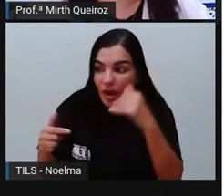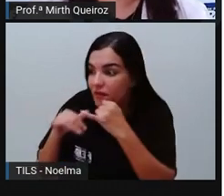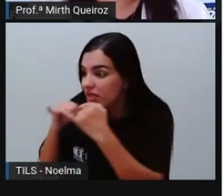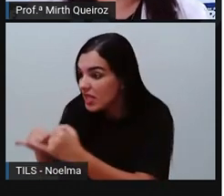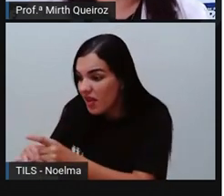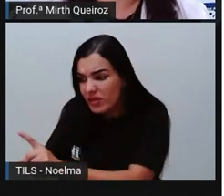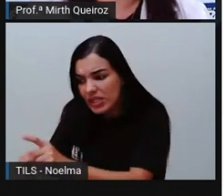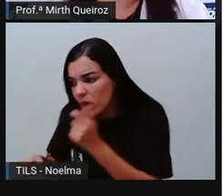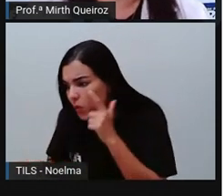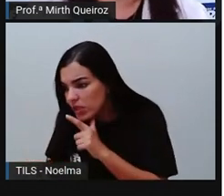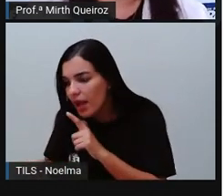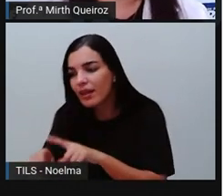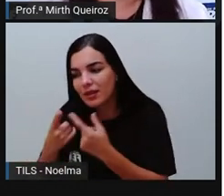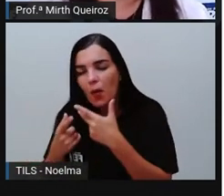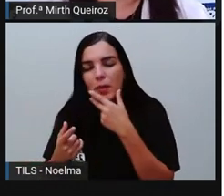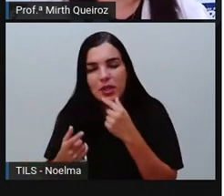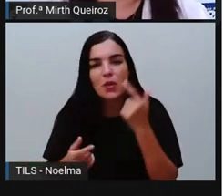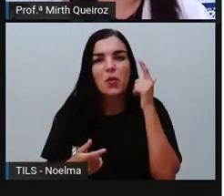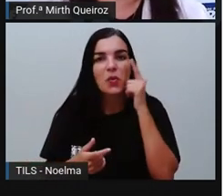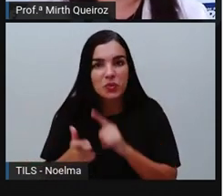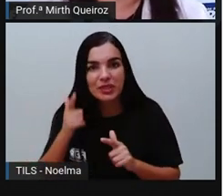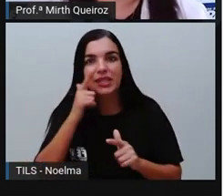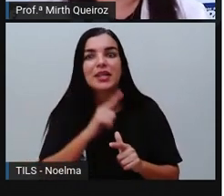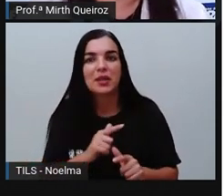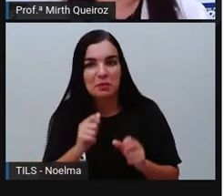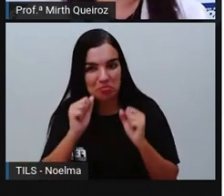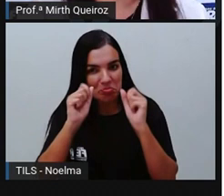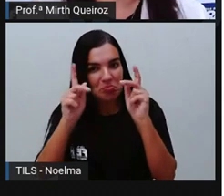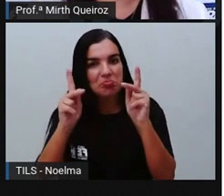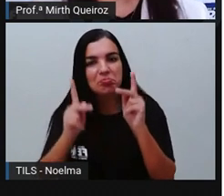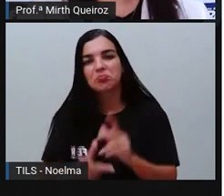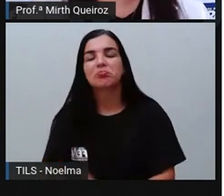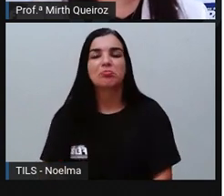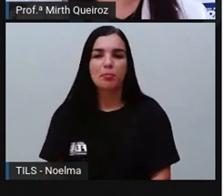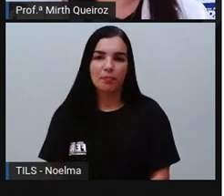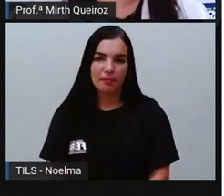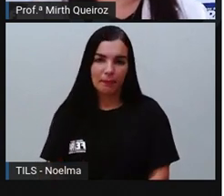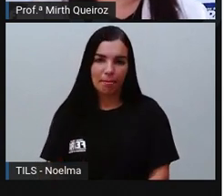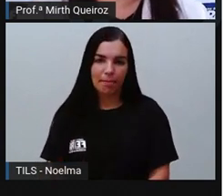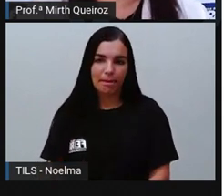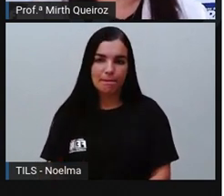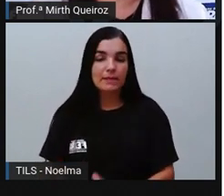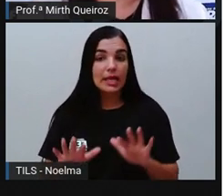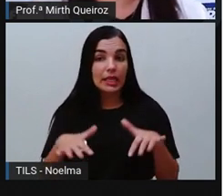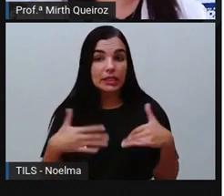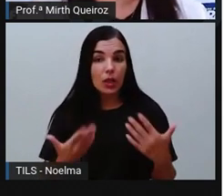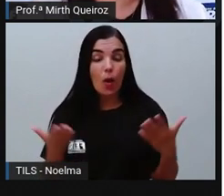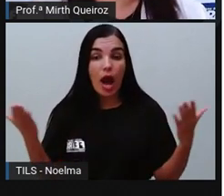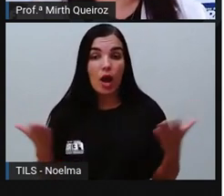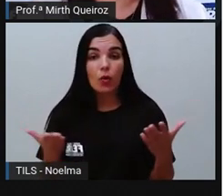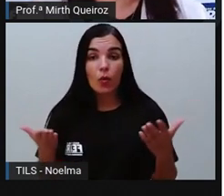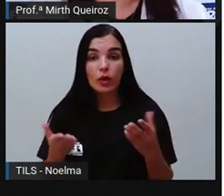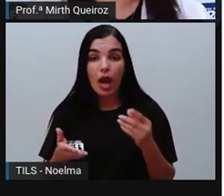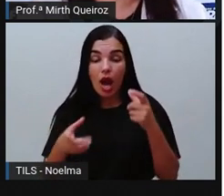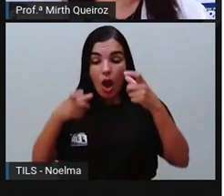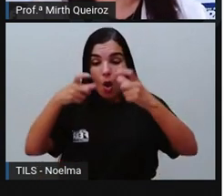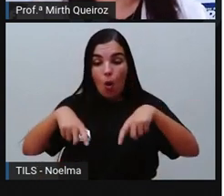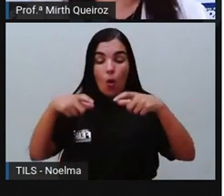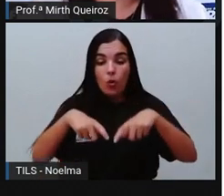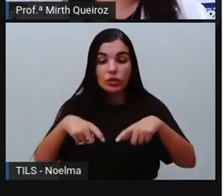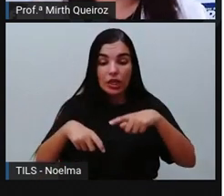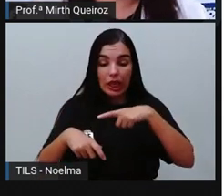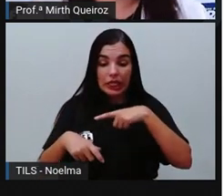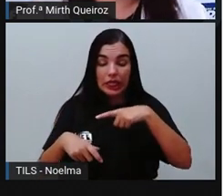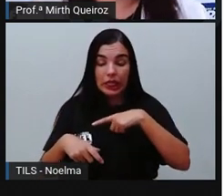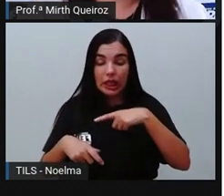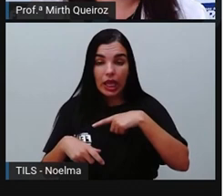e ele acabou conseguindo, né? insistindo até salvar o amigo. E aí nós vamos ver aqui. Onde está o acento nas palavras